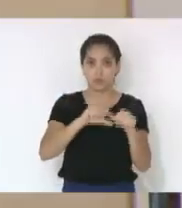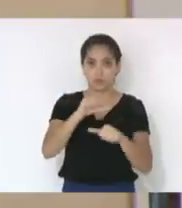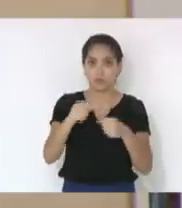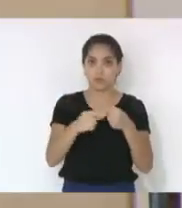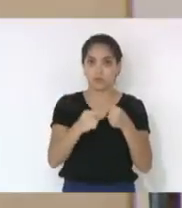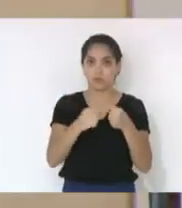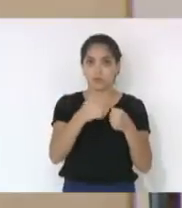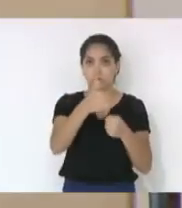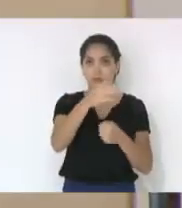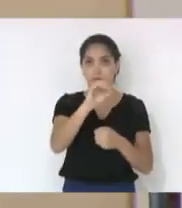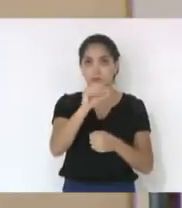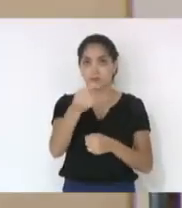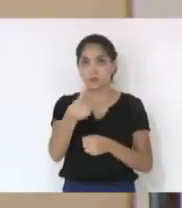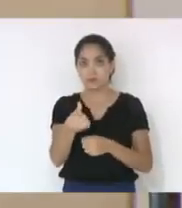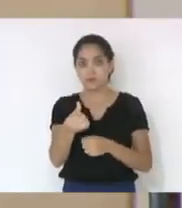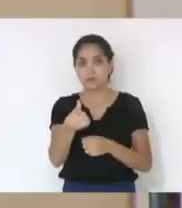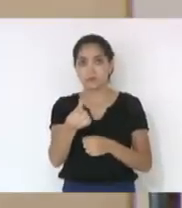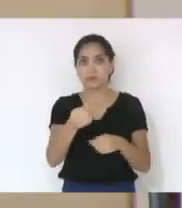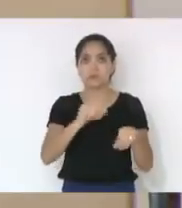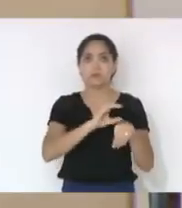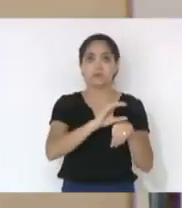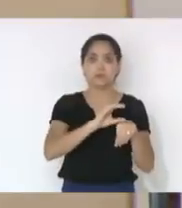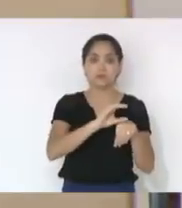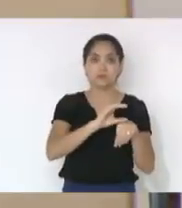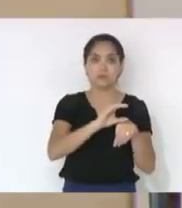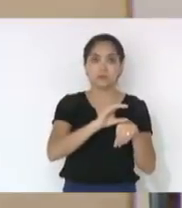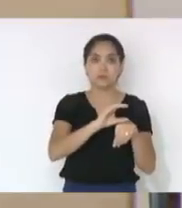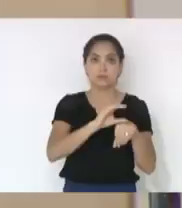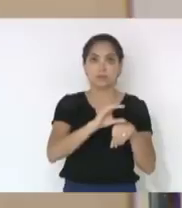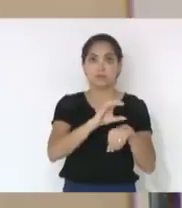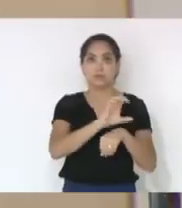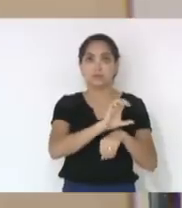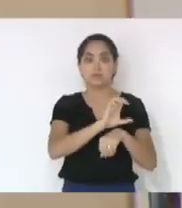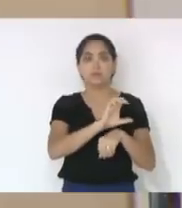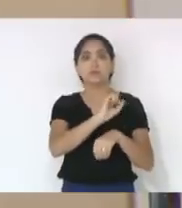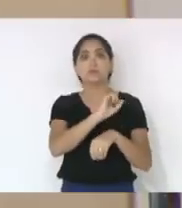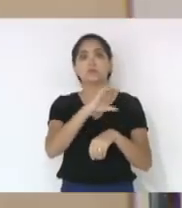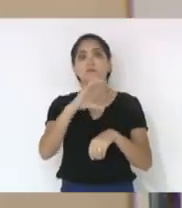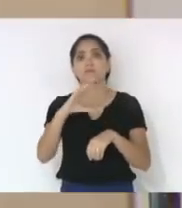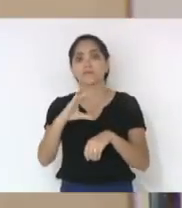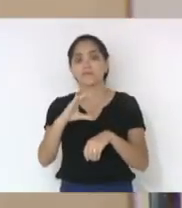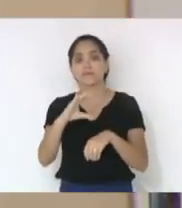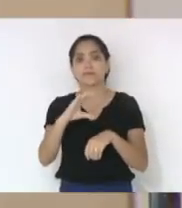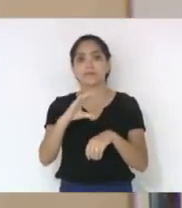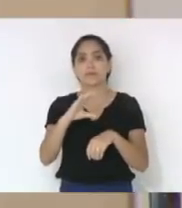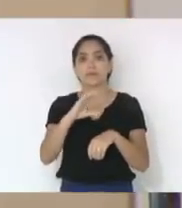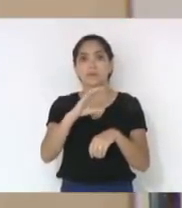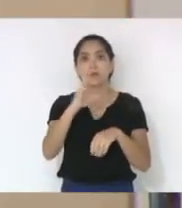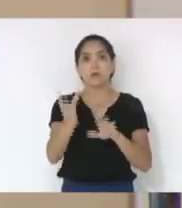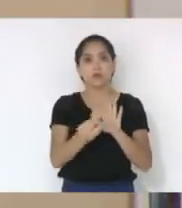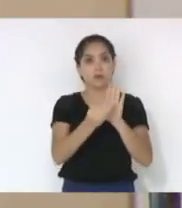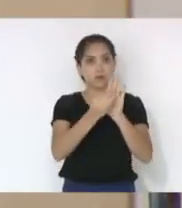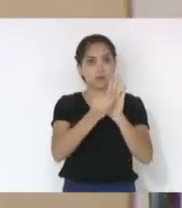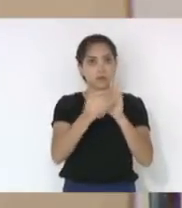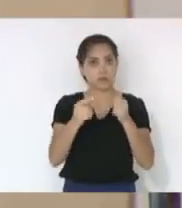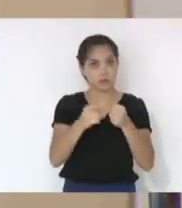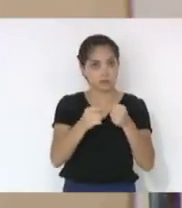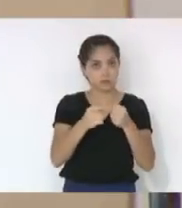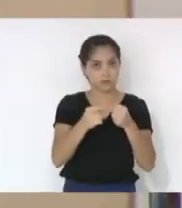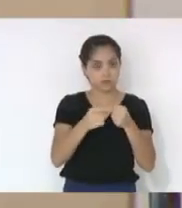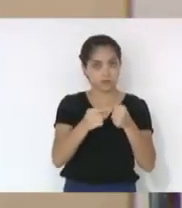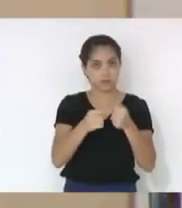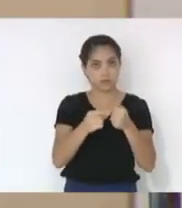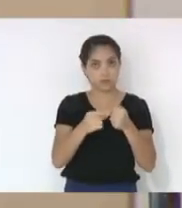106 da Constituição do Estado de Santa Catarina e acrescentam o artigo 57